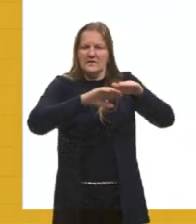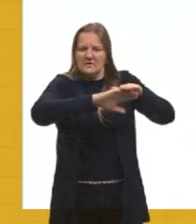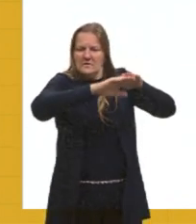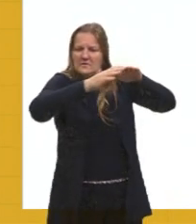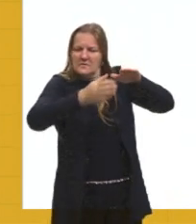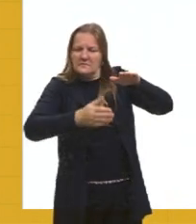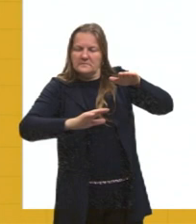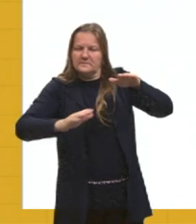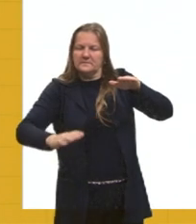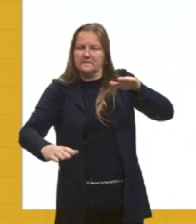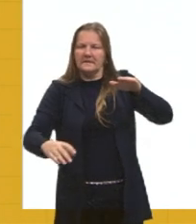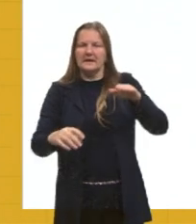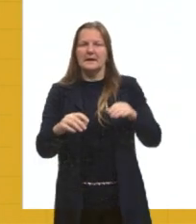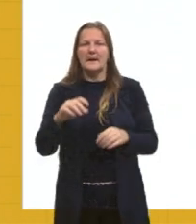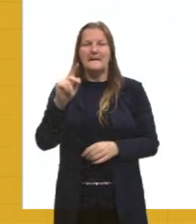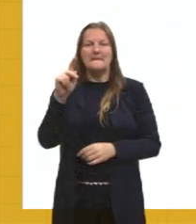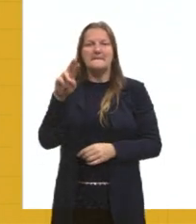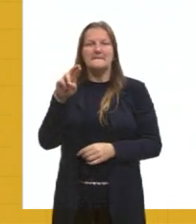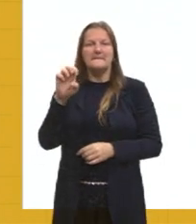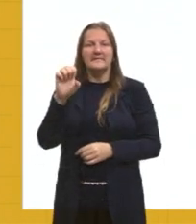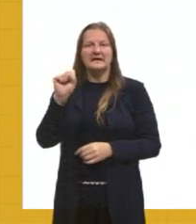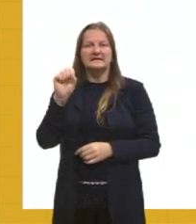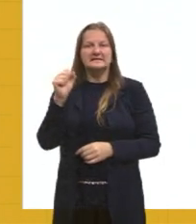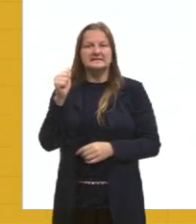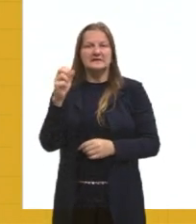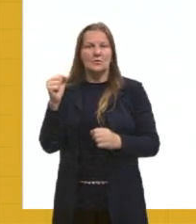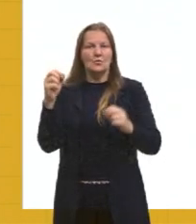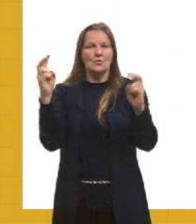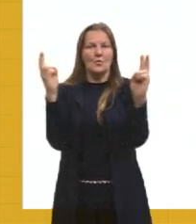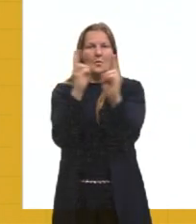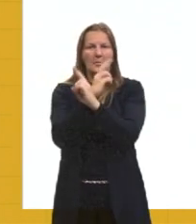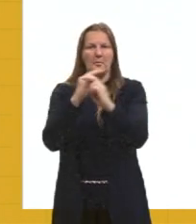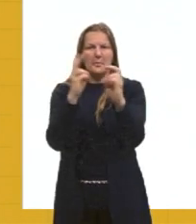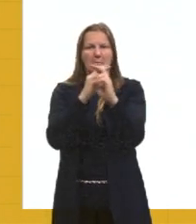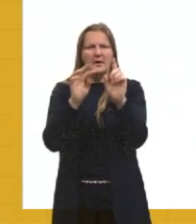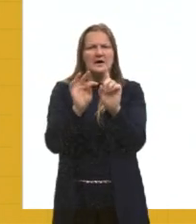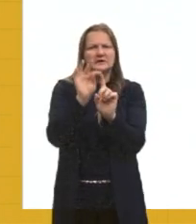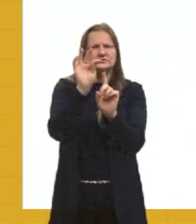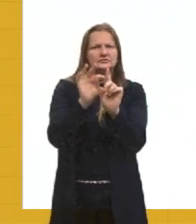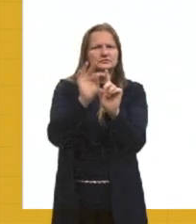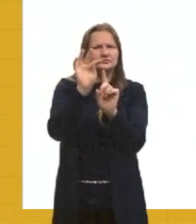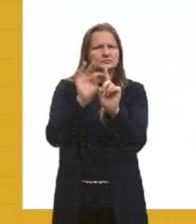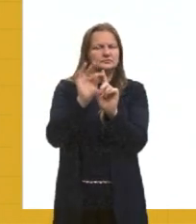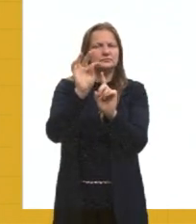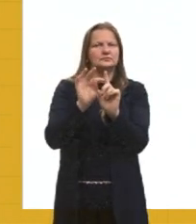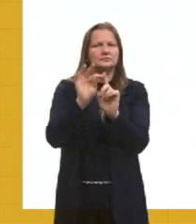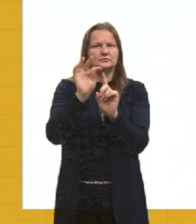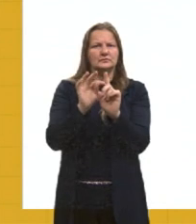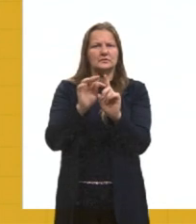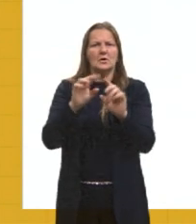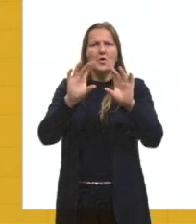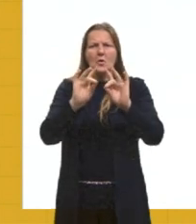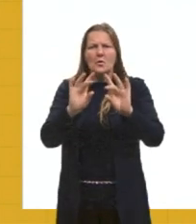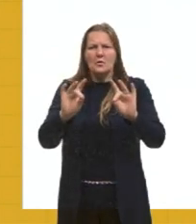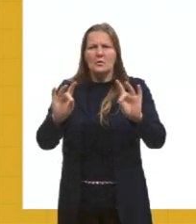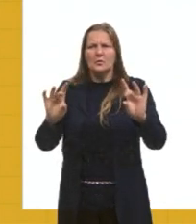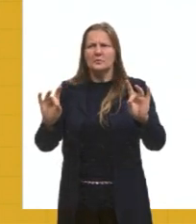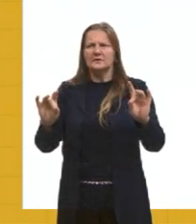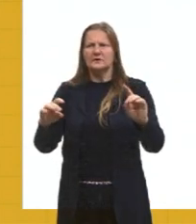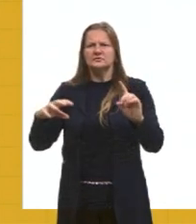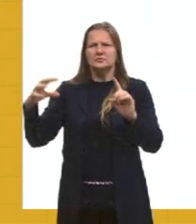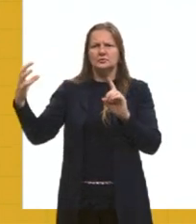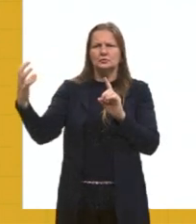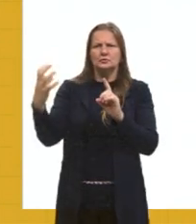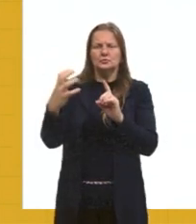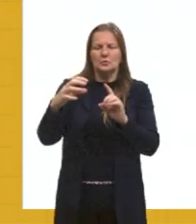se é um centro de baixa pressão, os ventos, a temperatura, desculpa, a umidade, vai convergir para